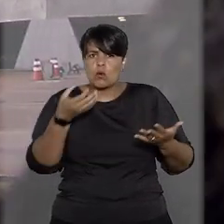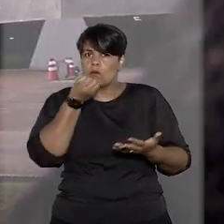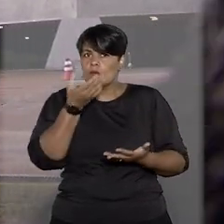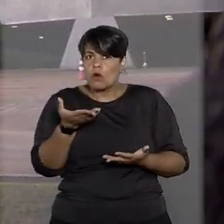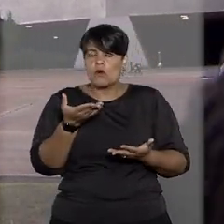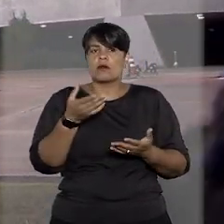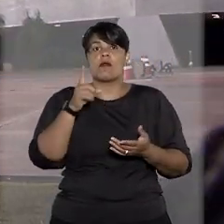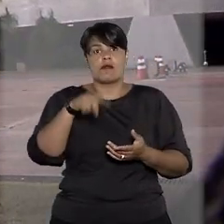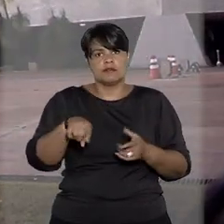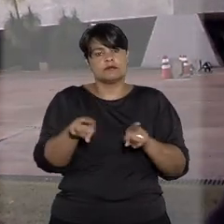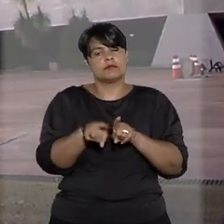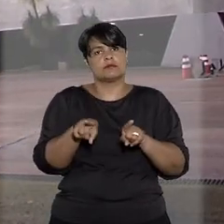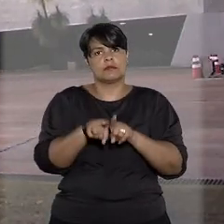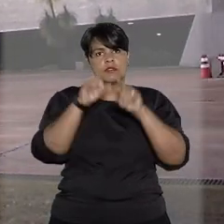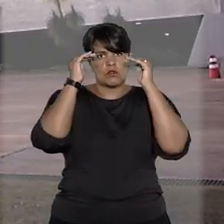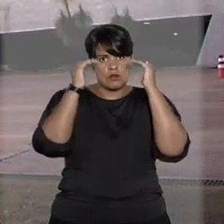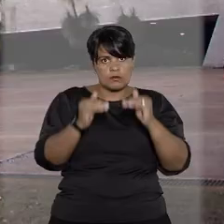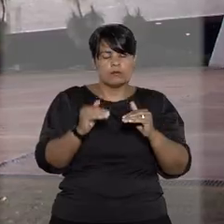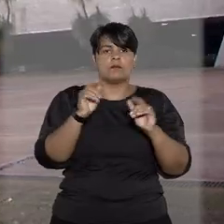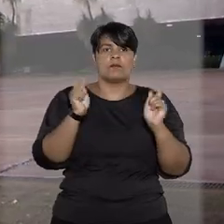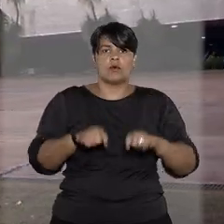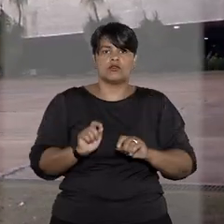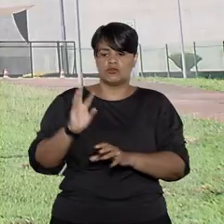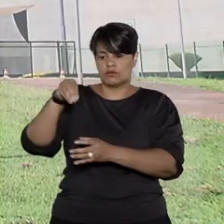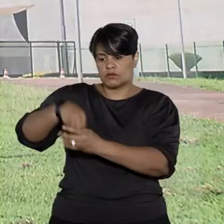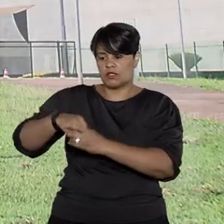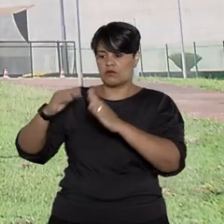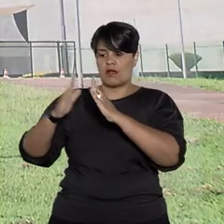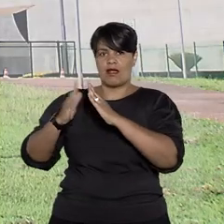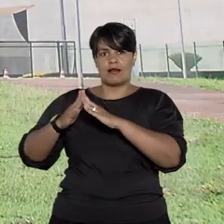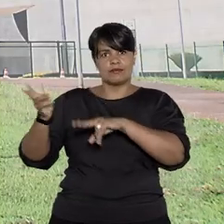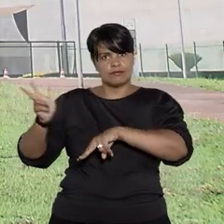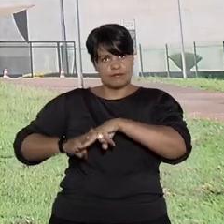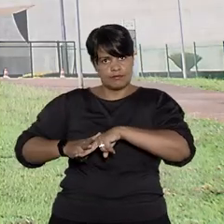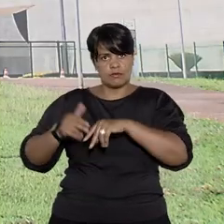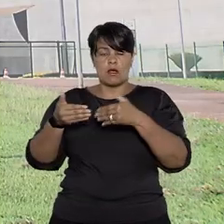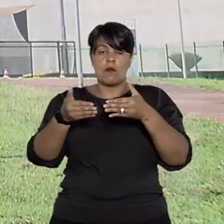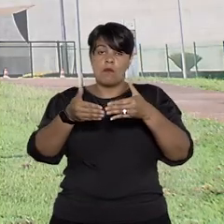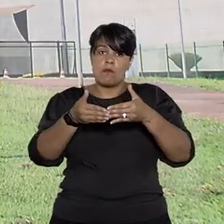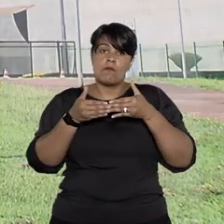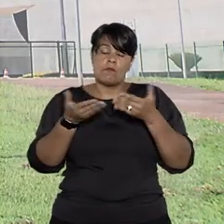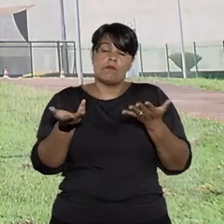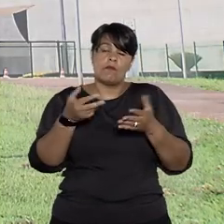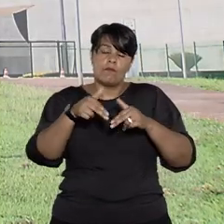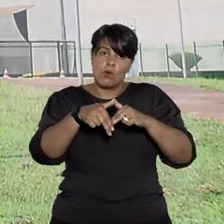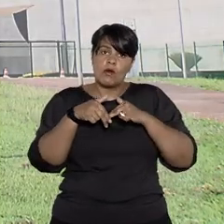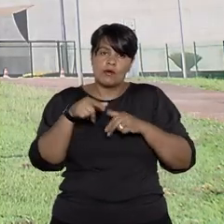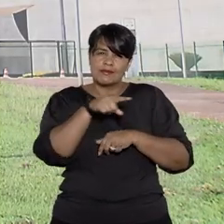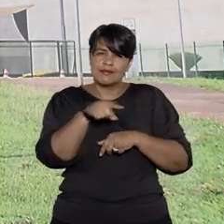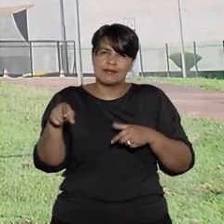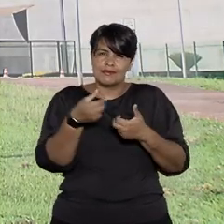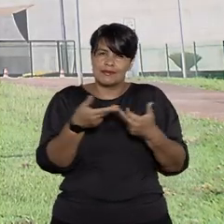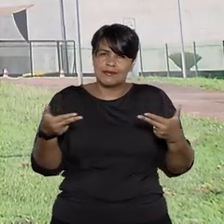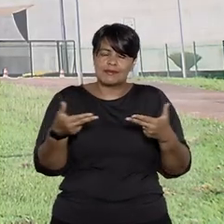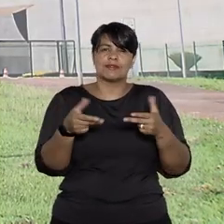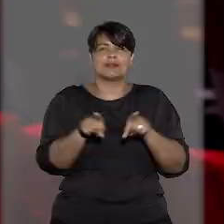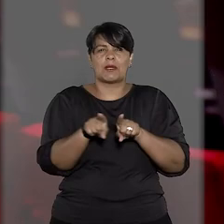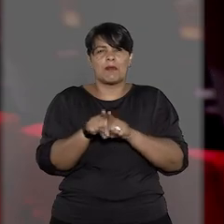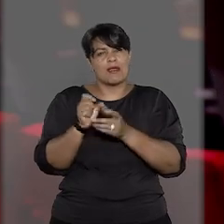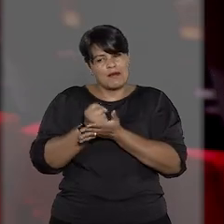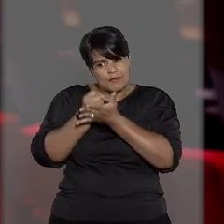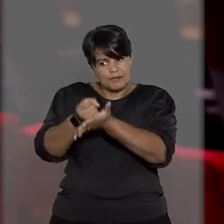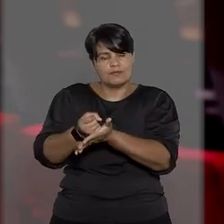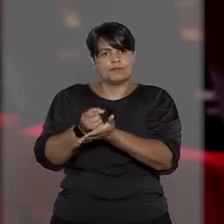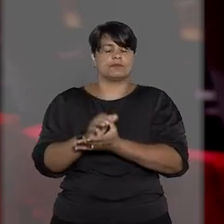que incluem o cumprimento da pena em regime domiciliar, frente à gravidade do fato criminoso e a eficácia da colaboração.